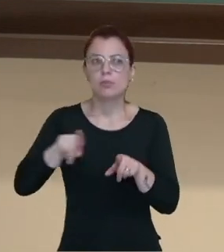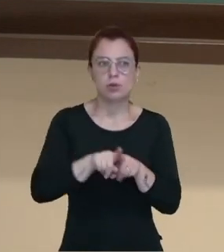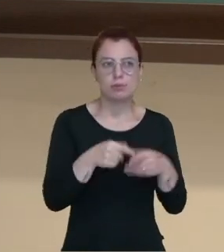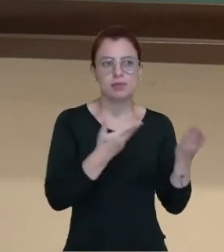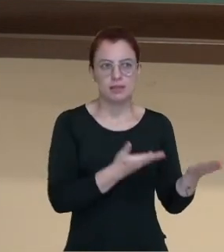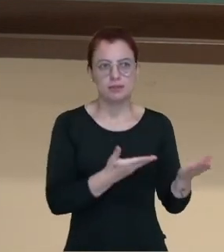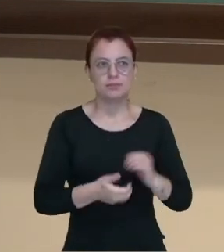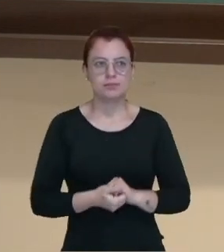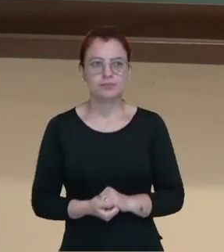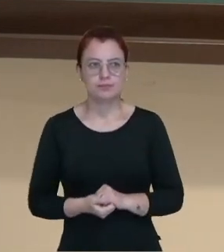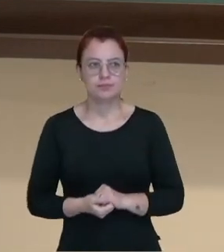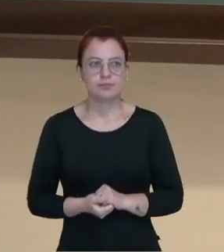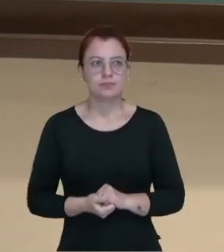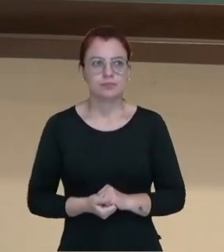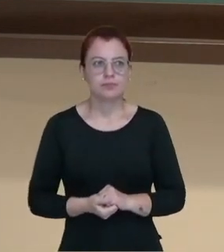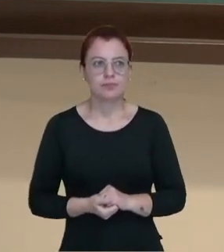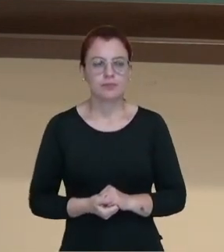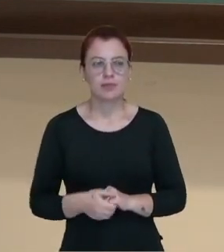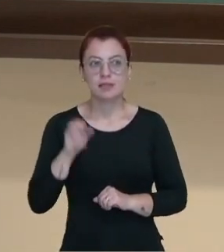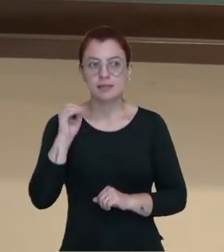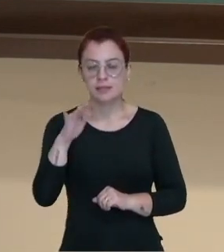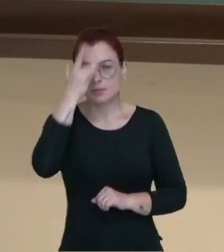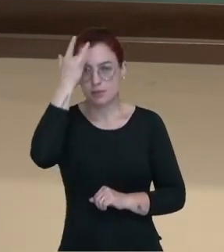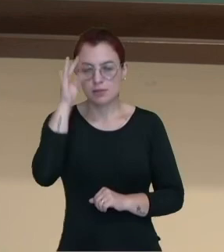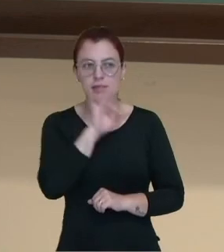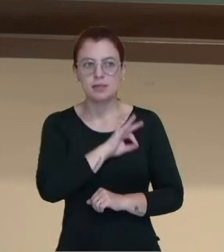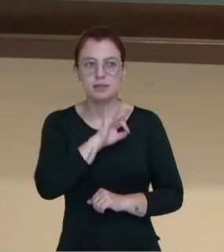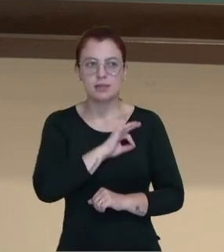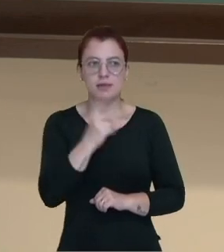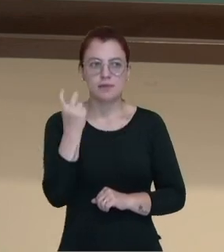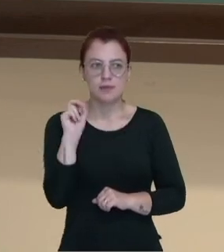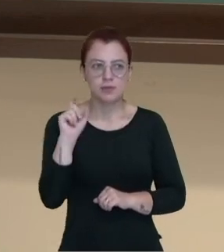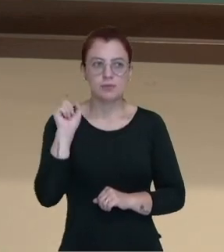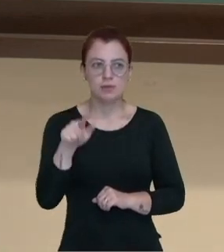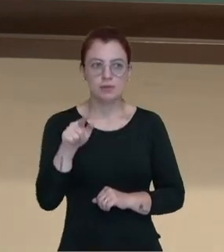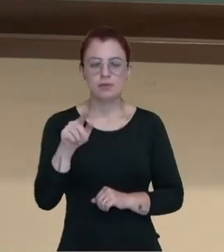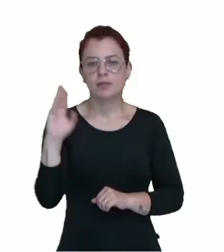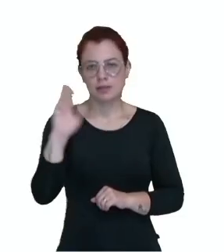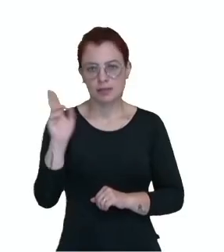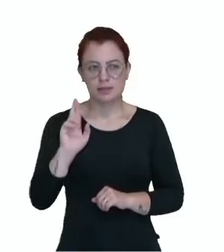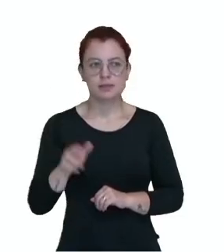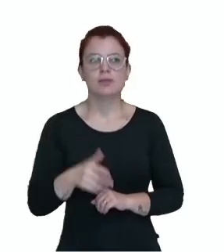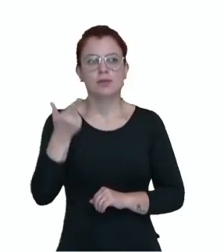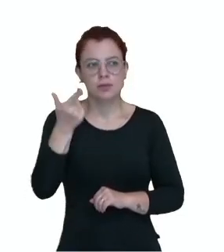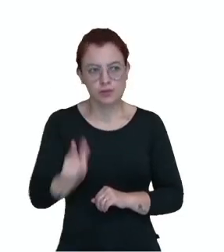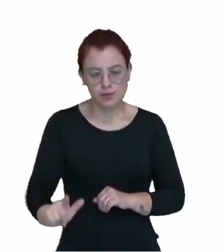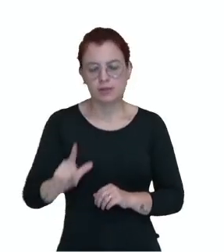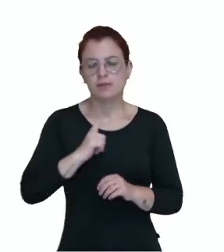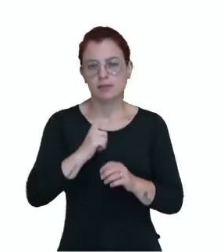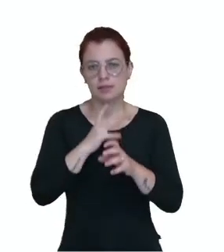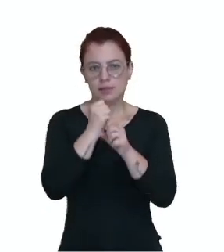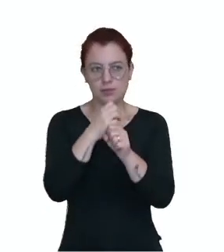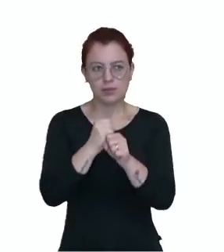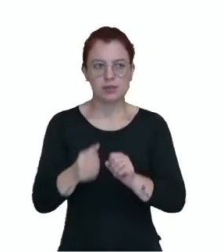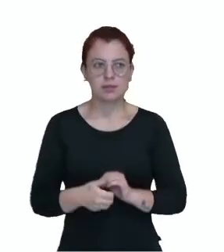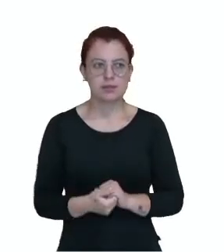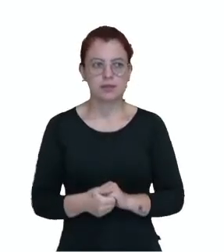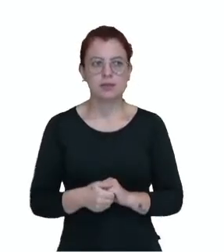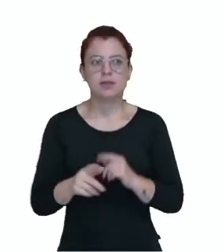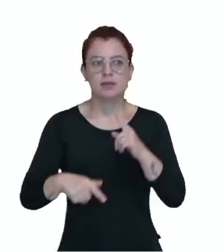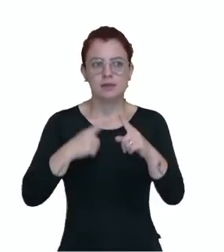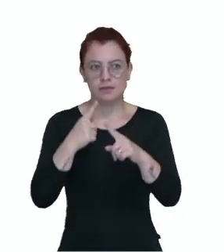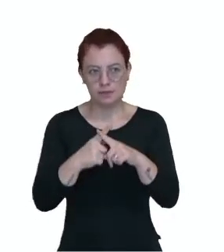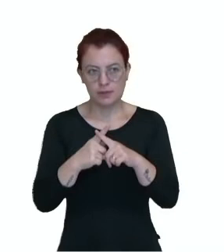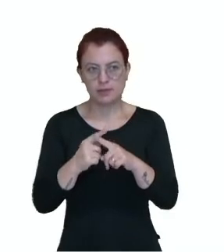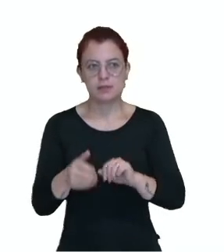corrigido. Ok? Se a pessoa ganha 20 mil reais pessoal, então olha só, novamente fiz o cálculo. 20 mil, multiplicou pela